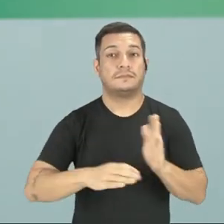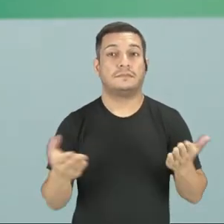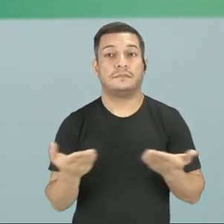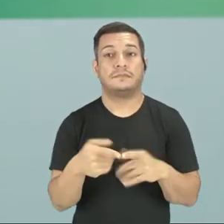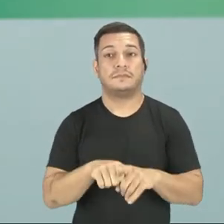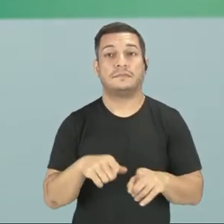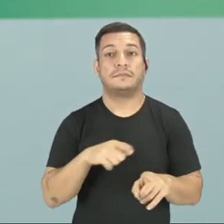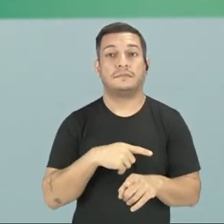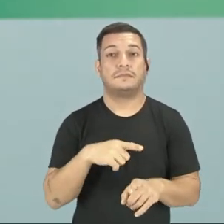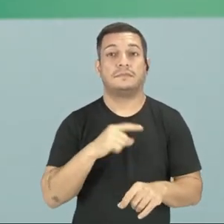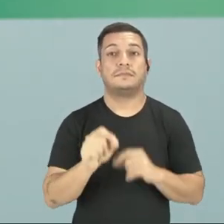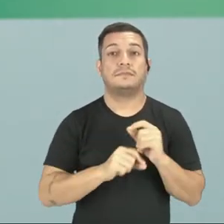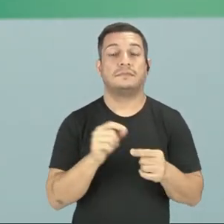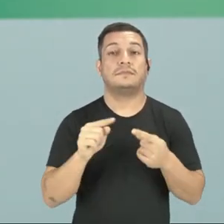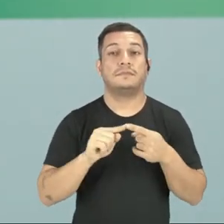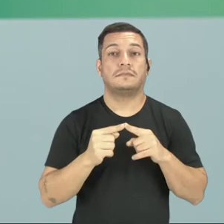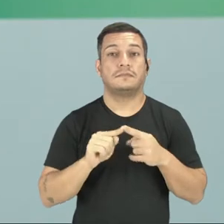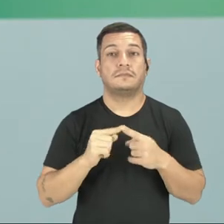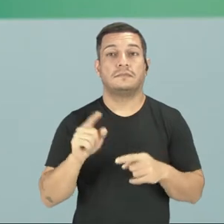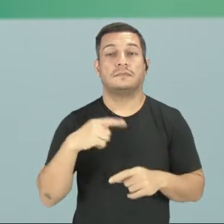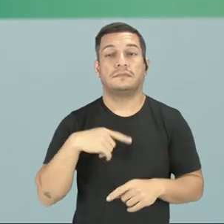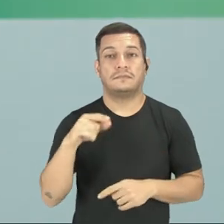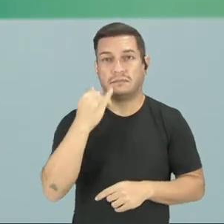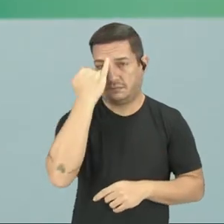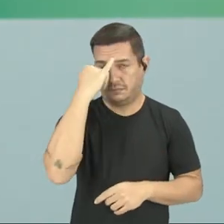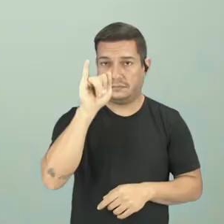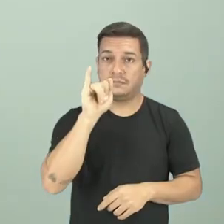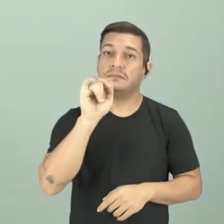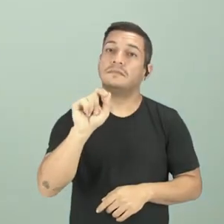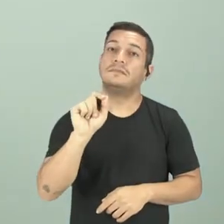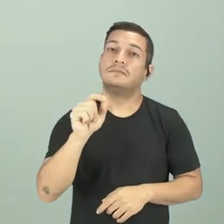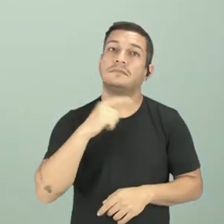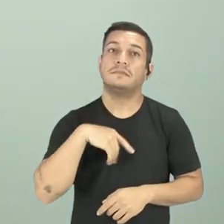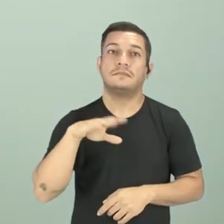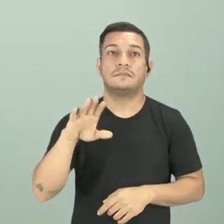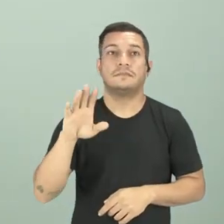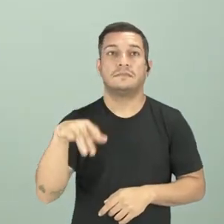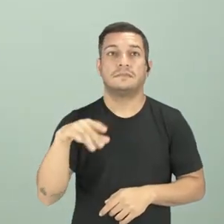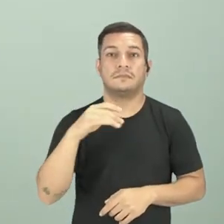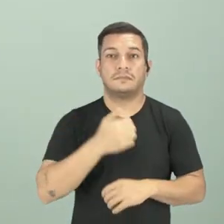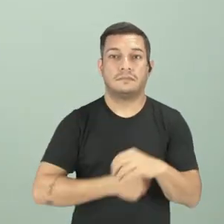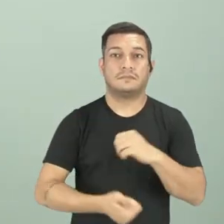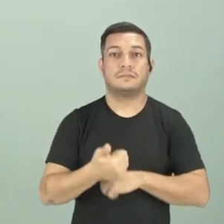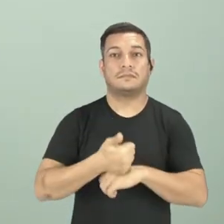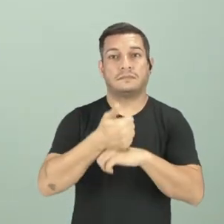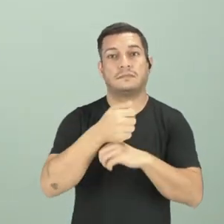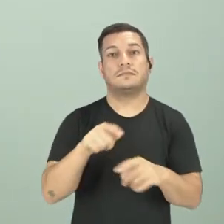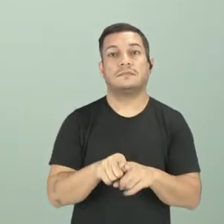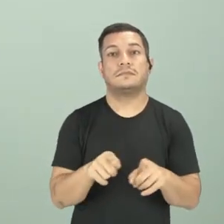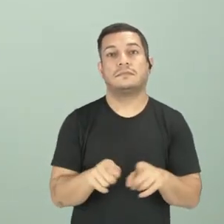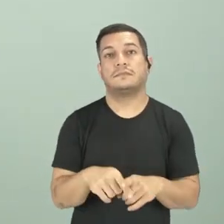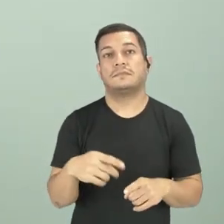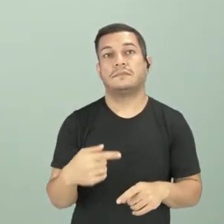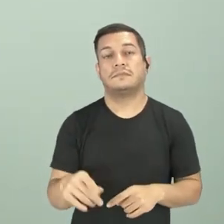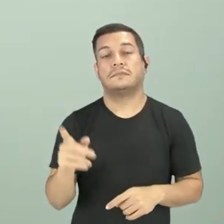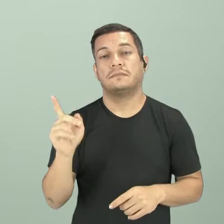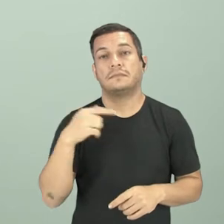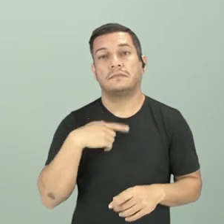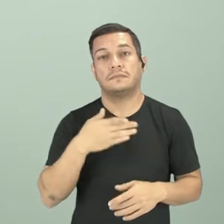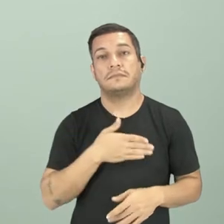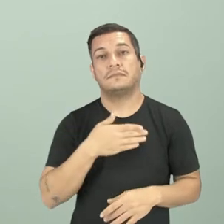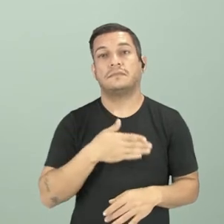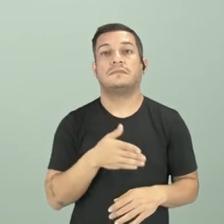temos uma camada que tinha um contato com esses ideais, que eram os chapitones, né? Os líderes locais, eles iam até